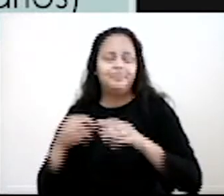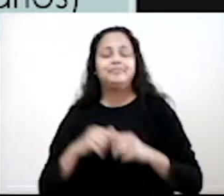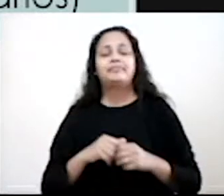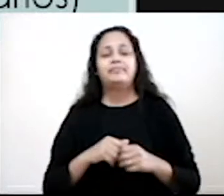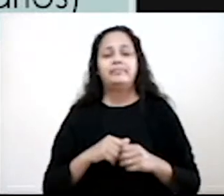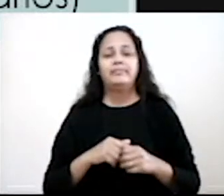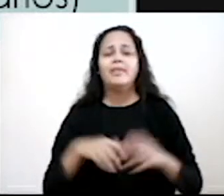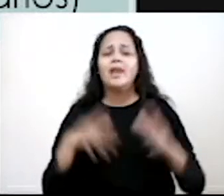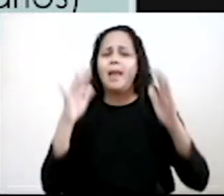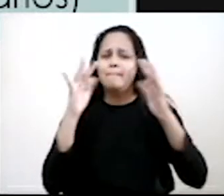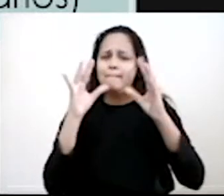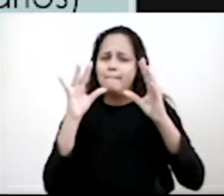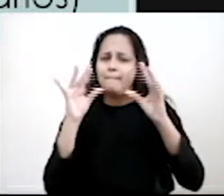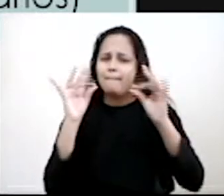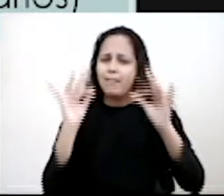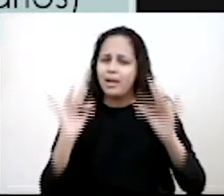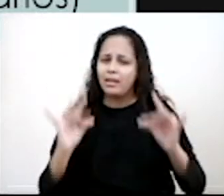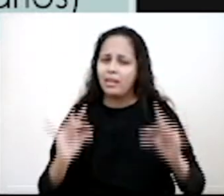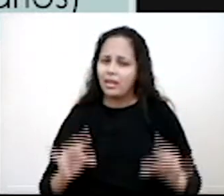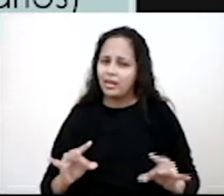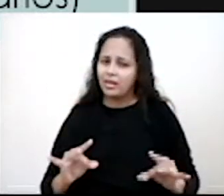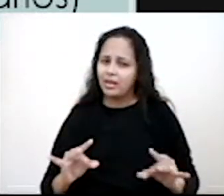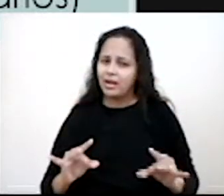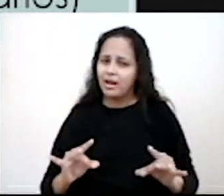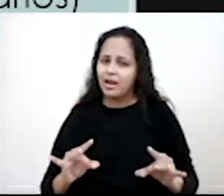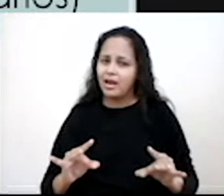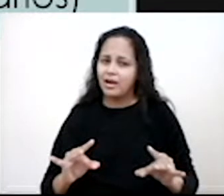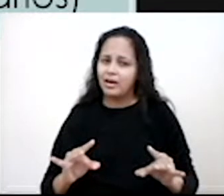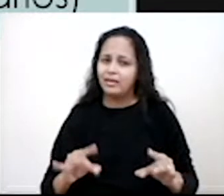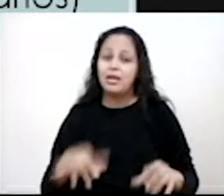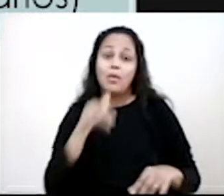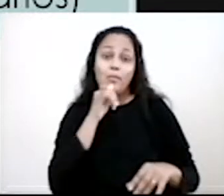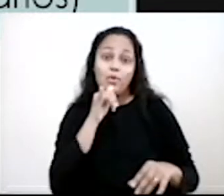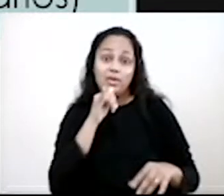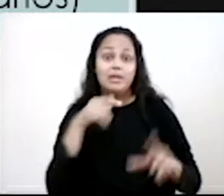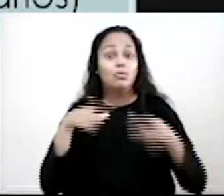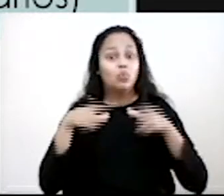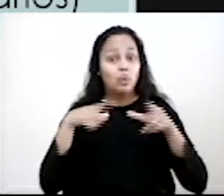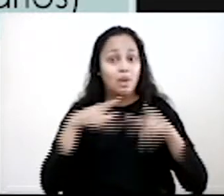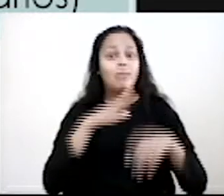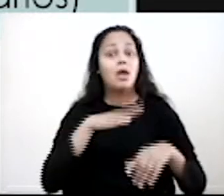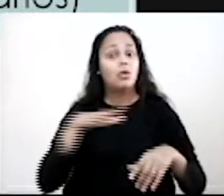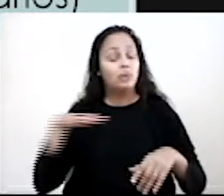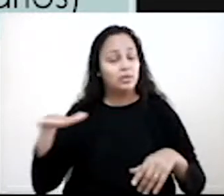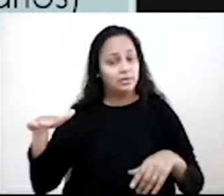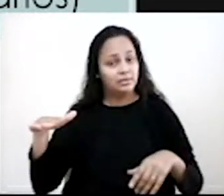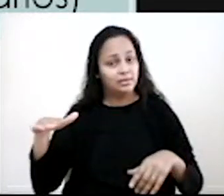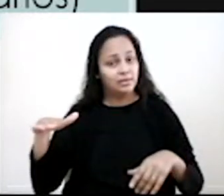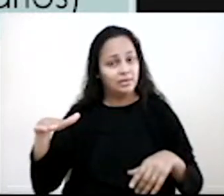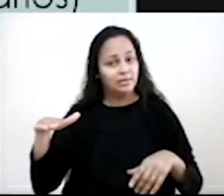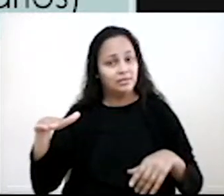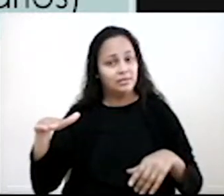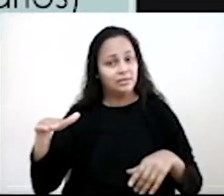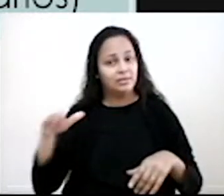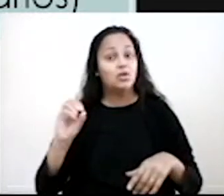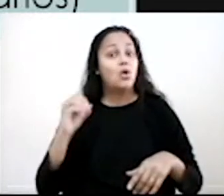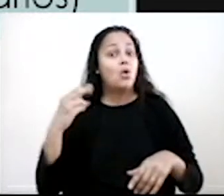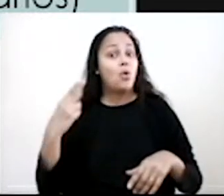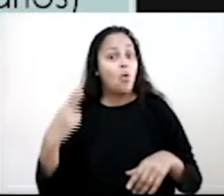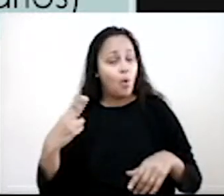dia. Ela é mais detalhada. Às vezes pega um assunto, como o trabalho infantil, nós vamos falar agora. Às vezes pega